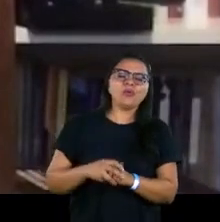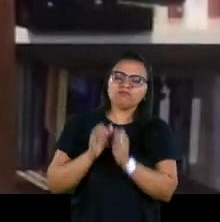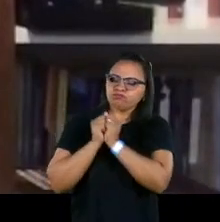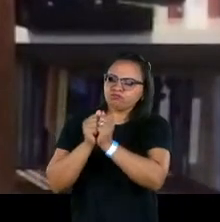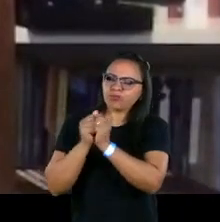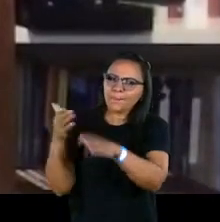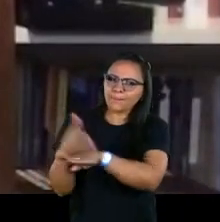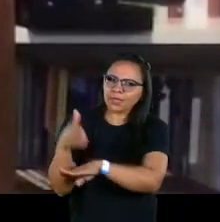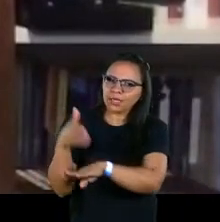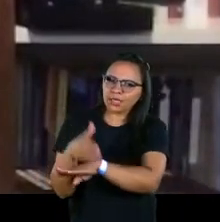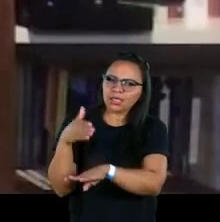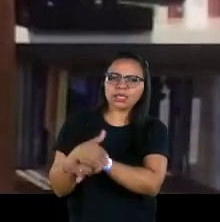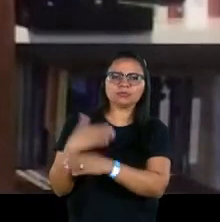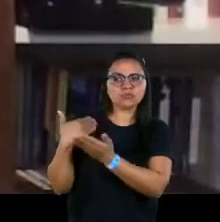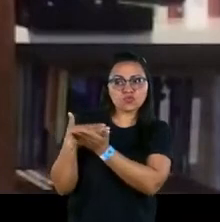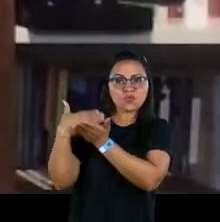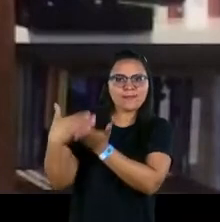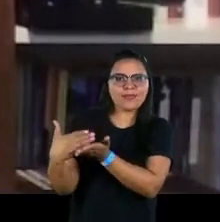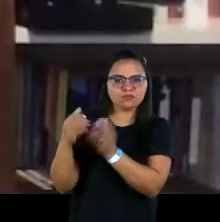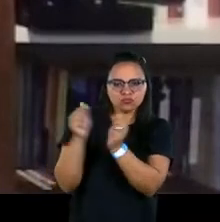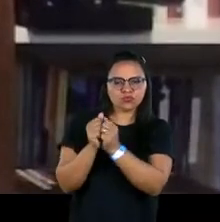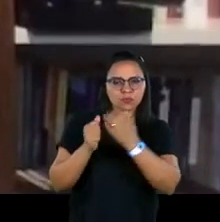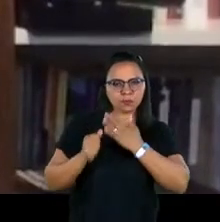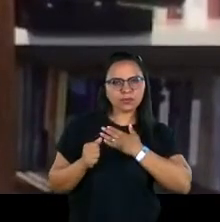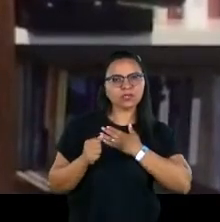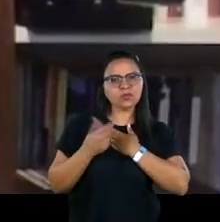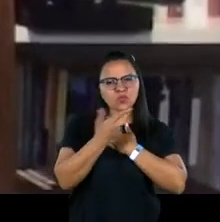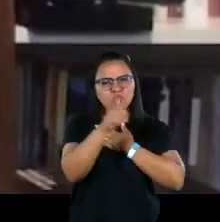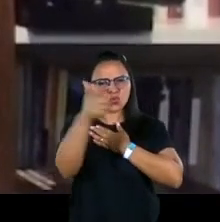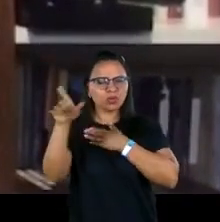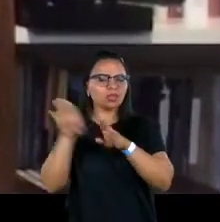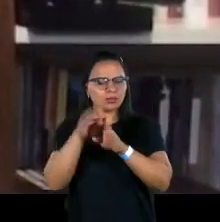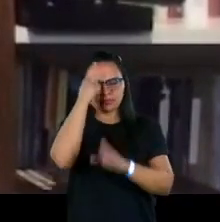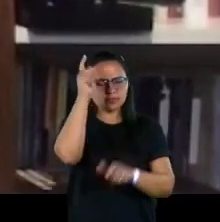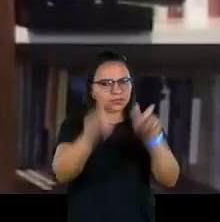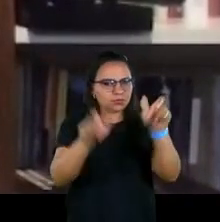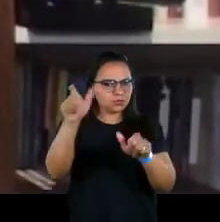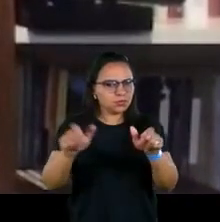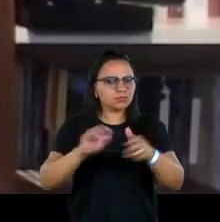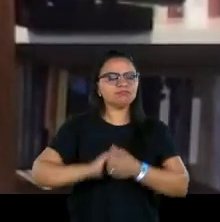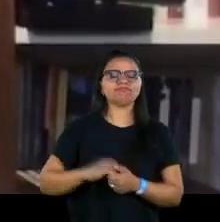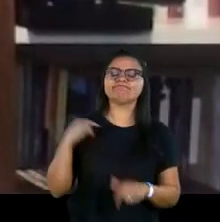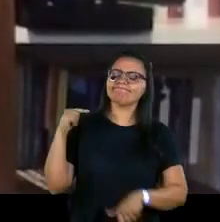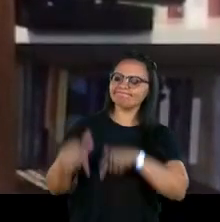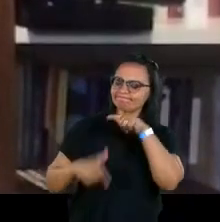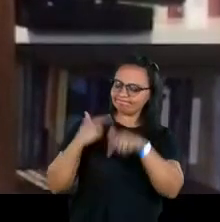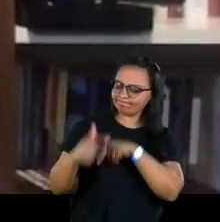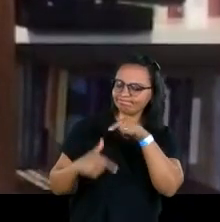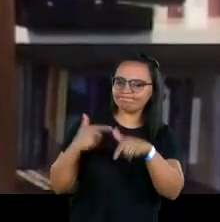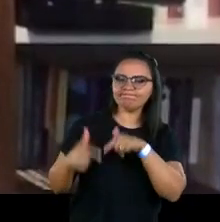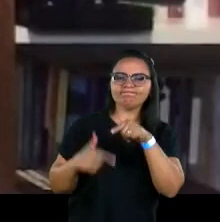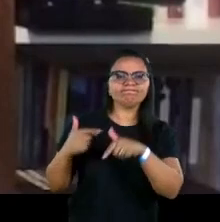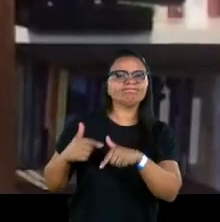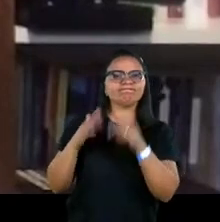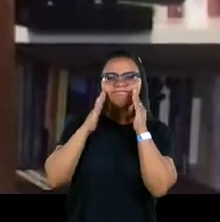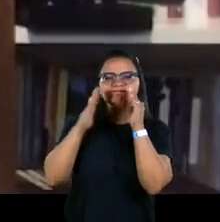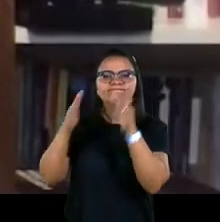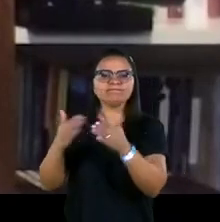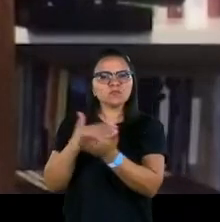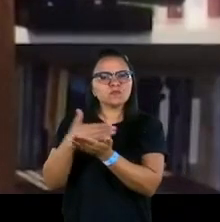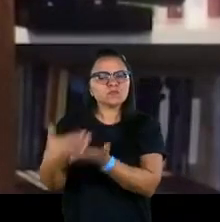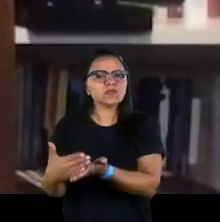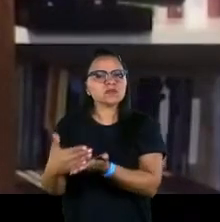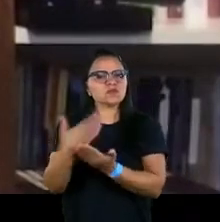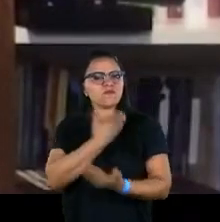participantes desde o início comigo e muitos outros. Nós trabalhamos nesse sentido no início do